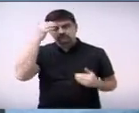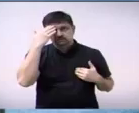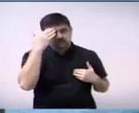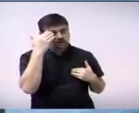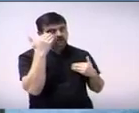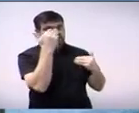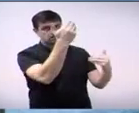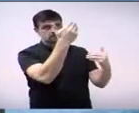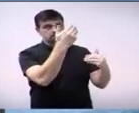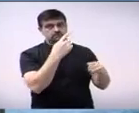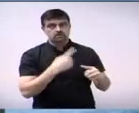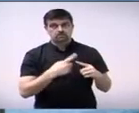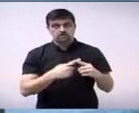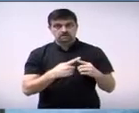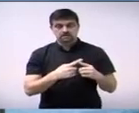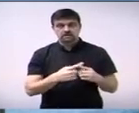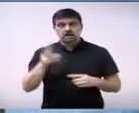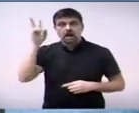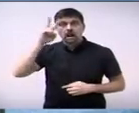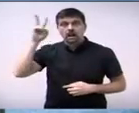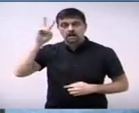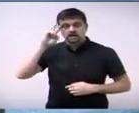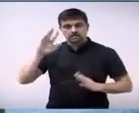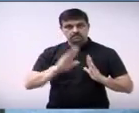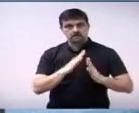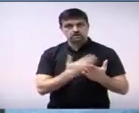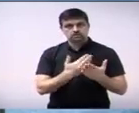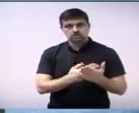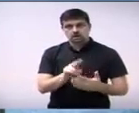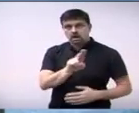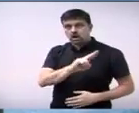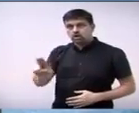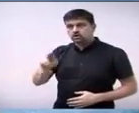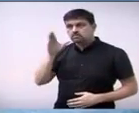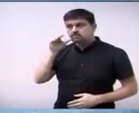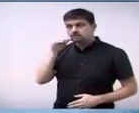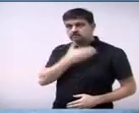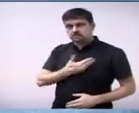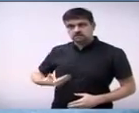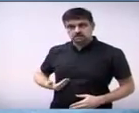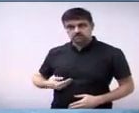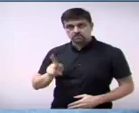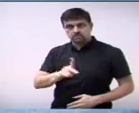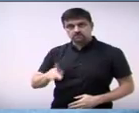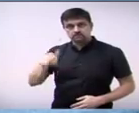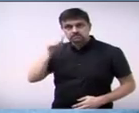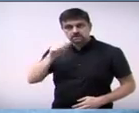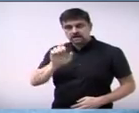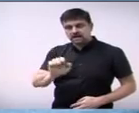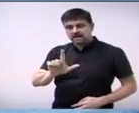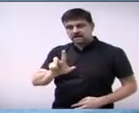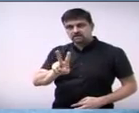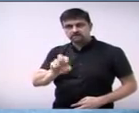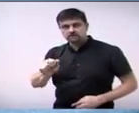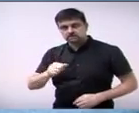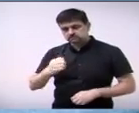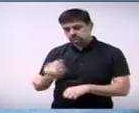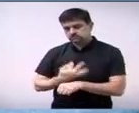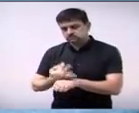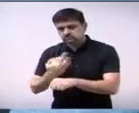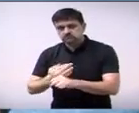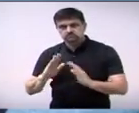Executivo por homenagear mais esta funcionária pública que muito primou pela educação do nosso